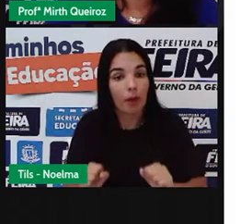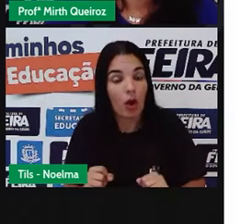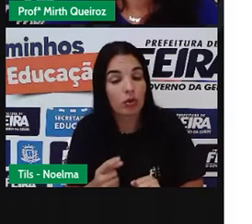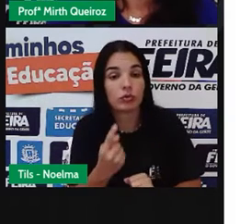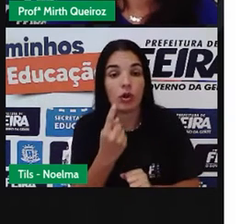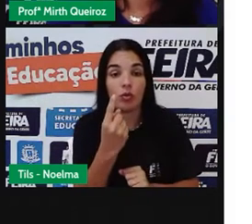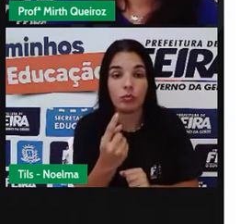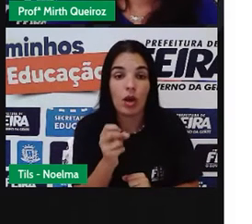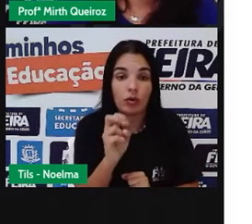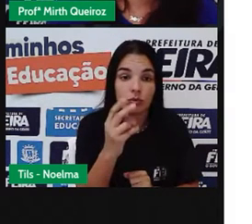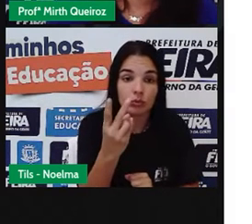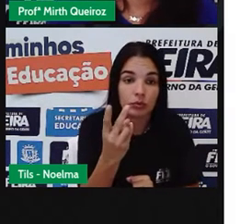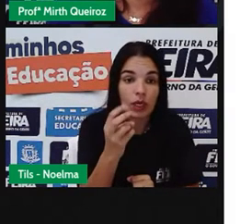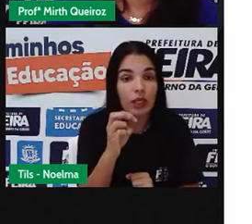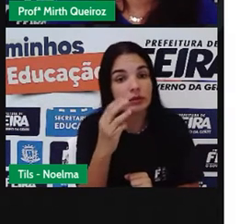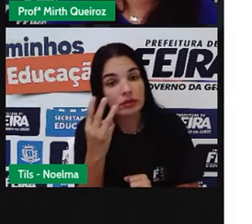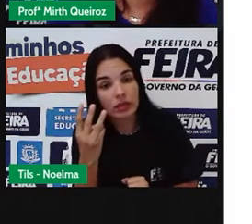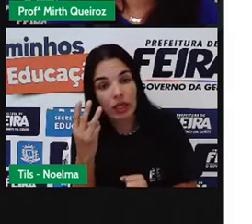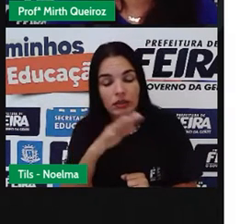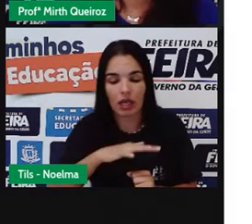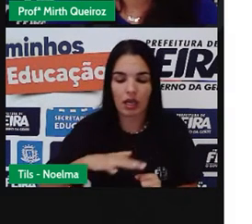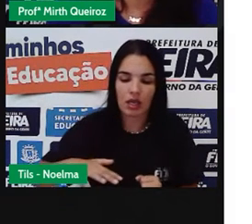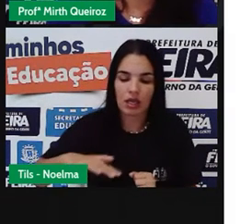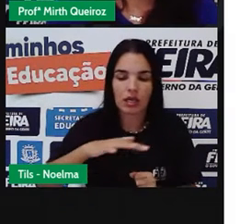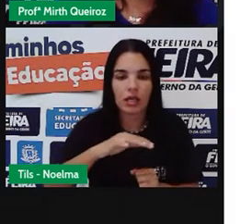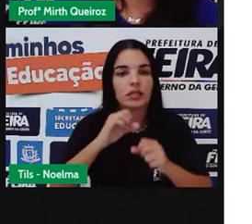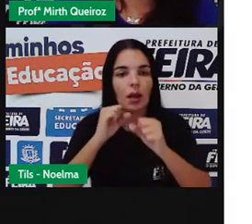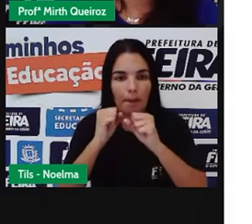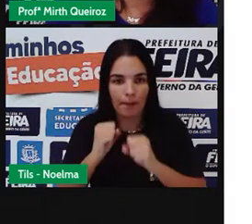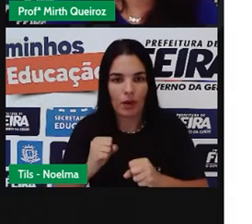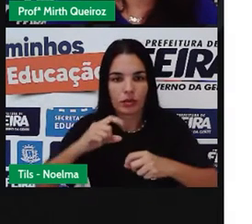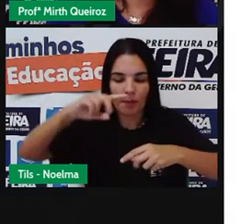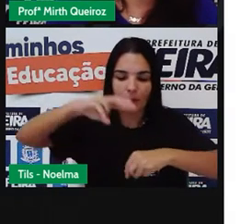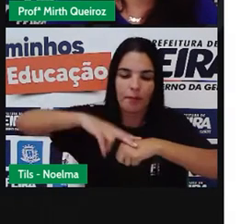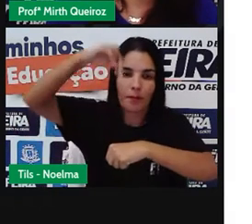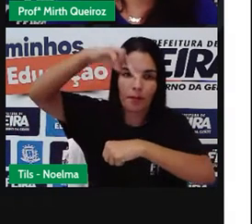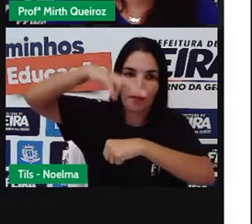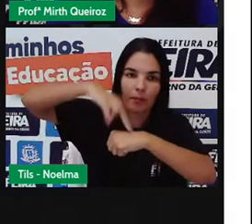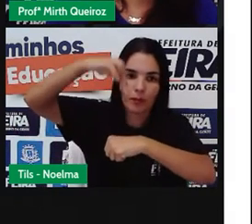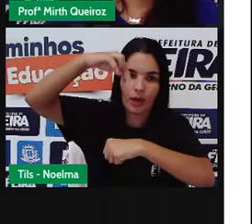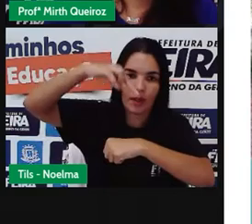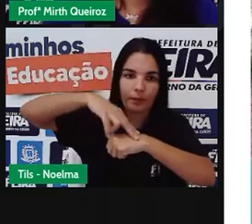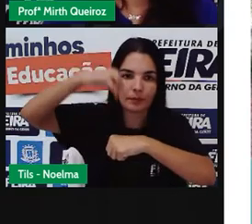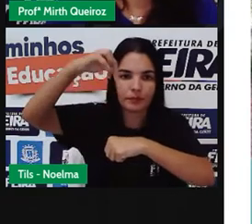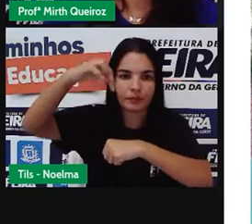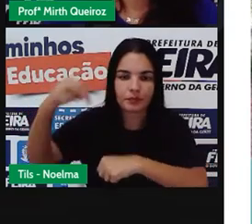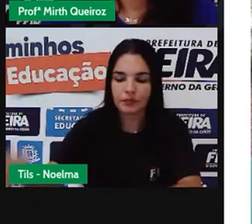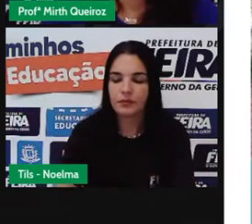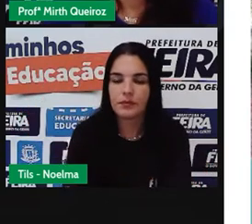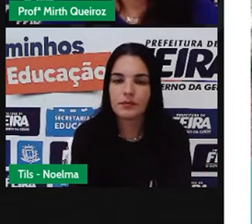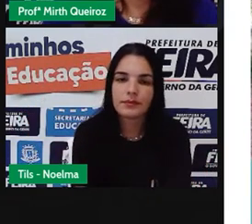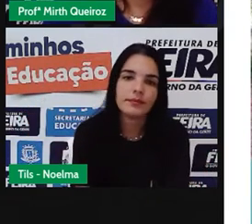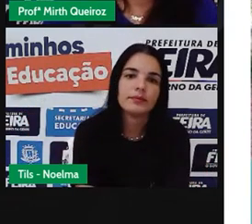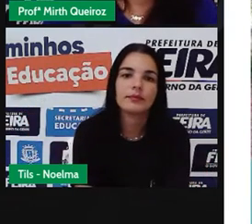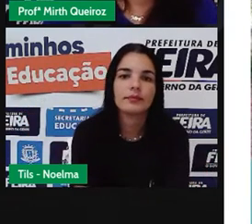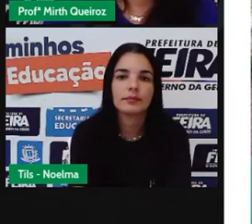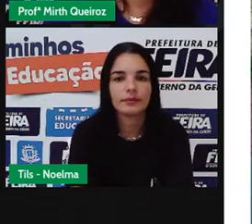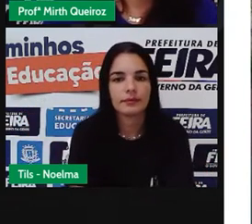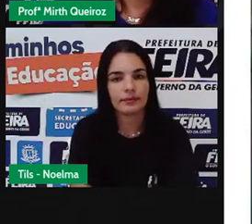mais de uma criança Vão pular aí a corda de frente ou de lado Vamos ver como brincar?